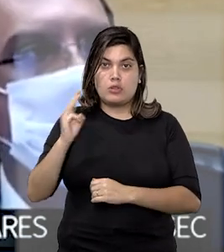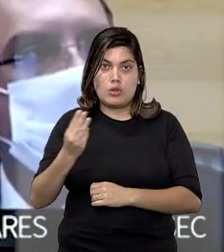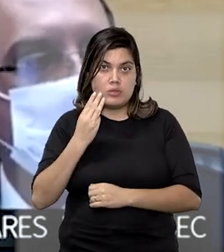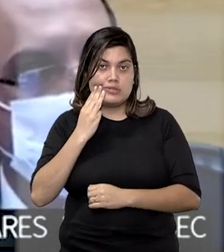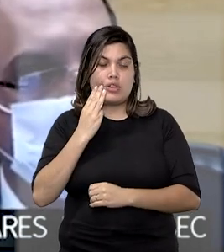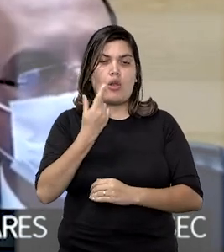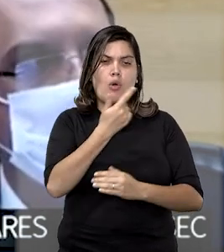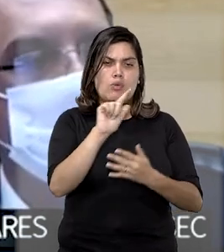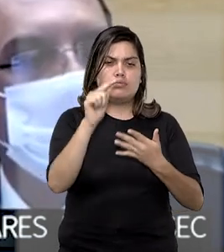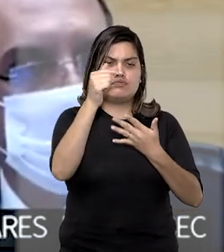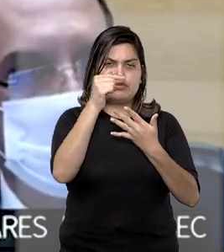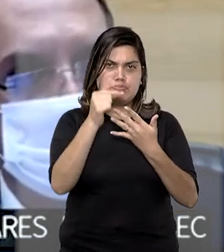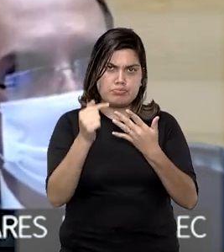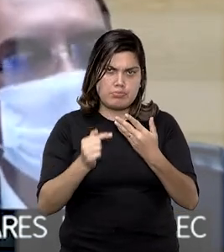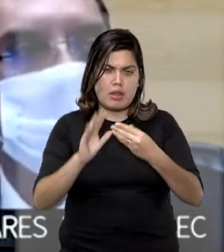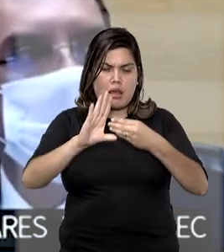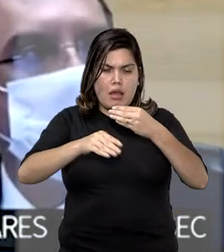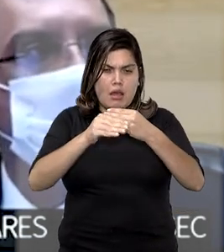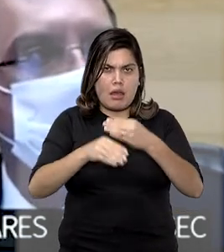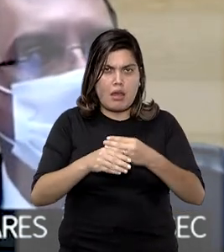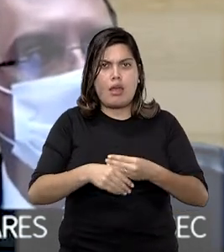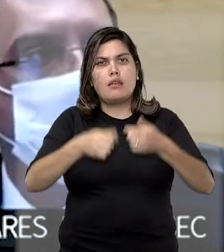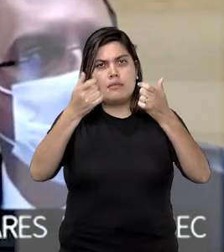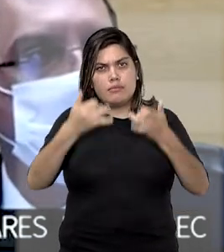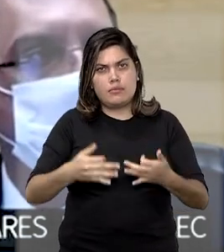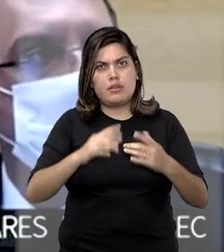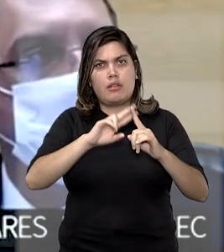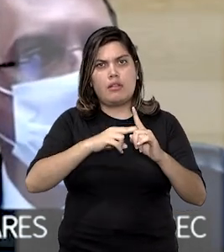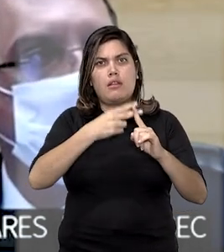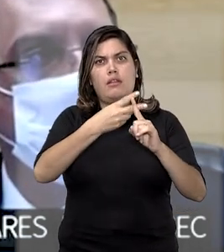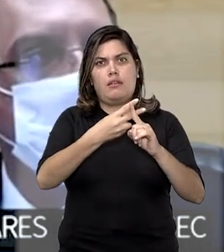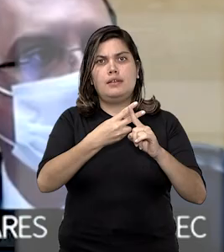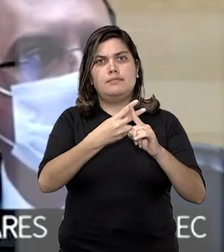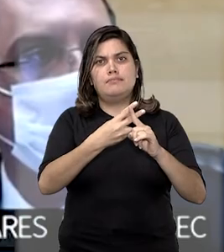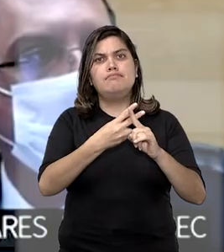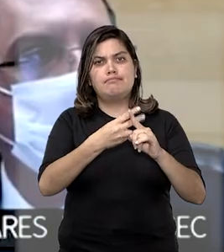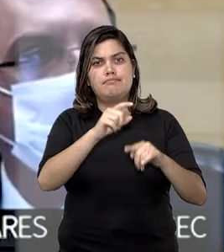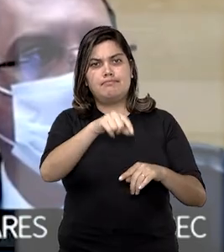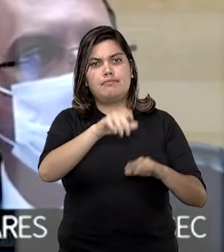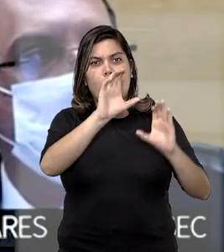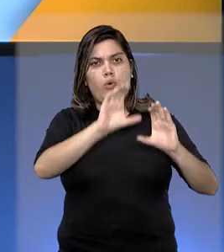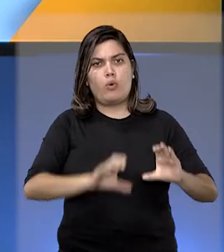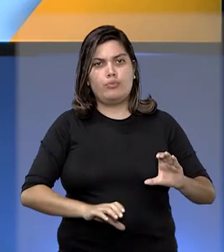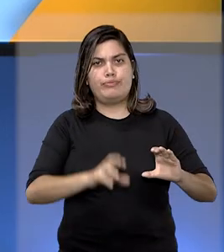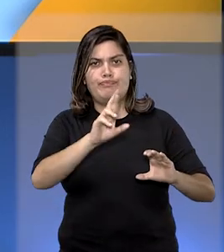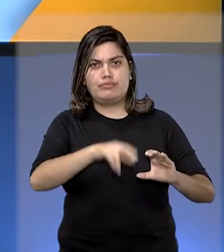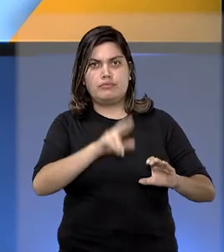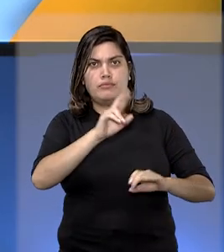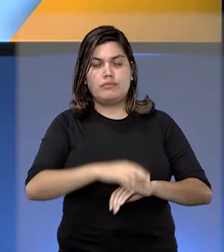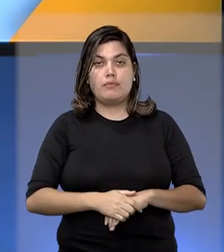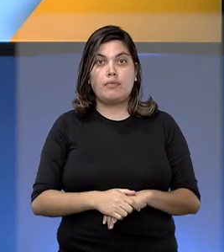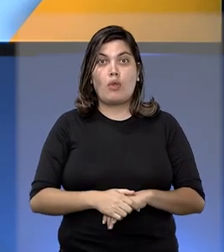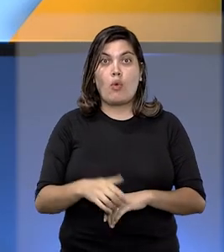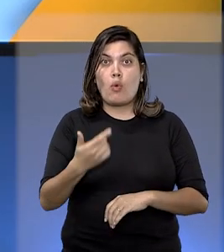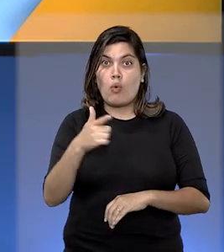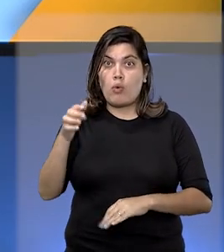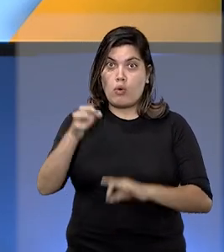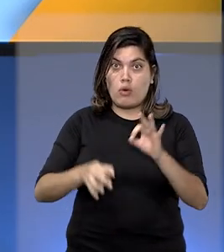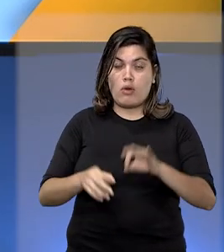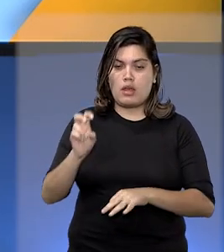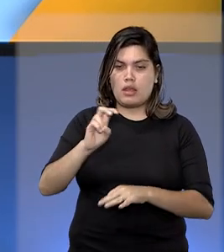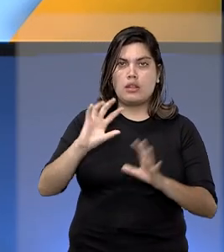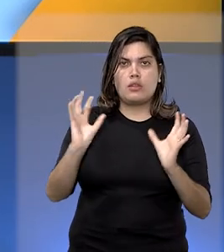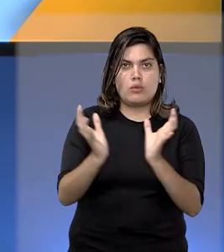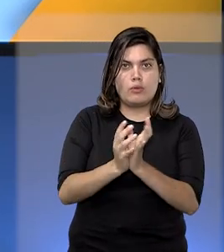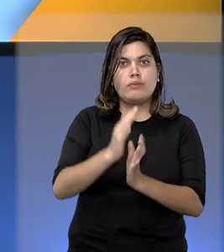lado das demais circunstâncias dos autos, justificam o maior grau de reprovabilidade da conduta. Em outro julgamento, a